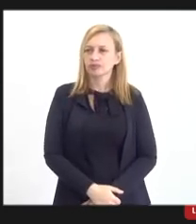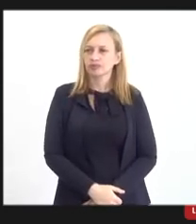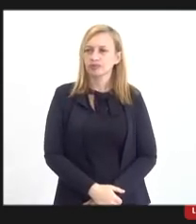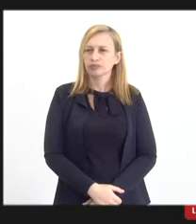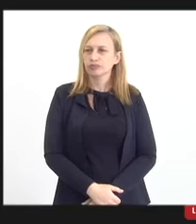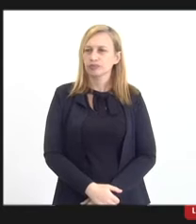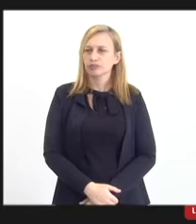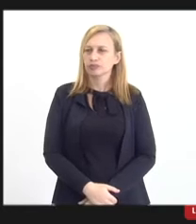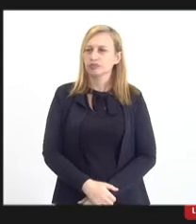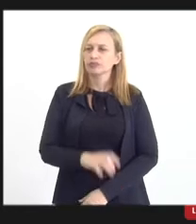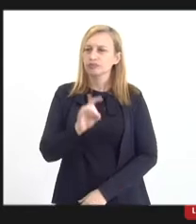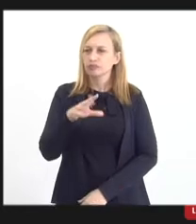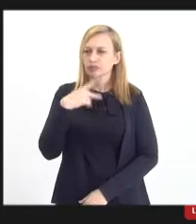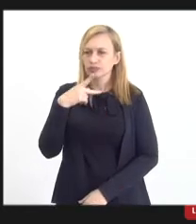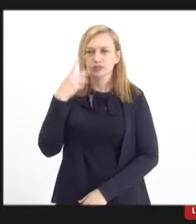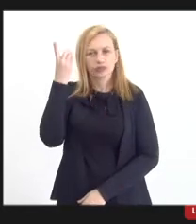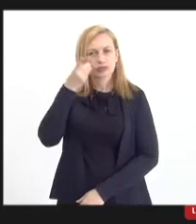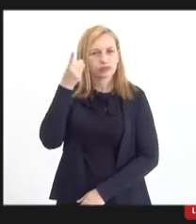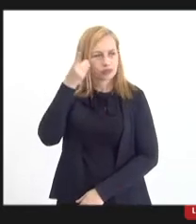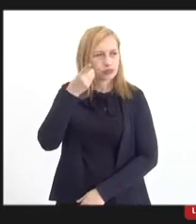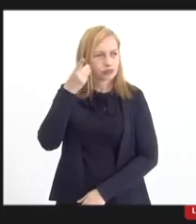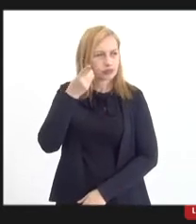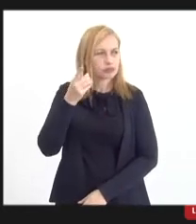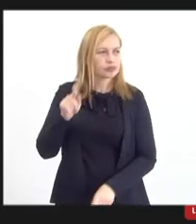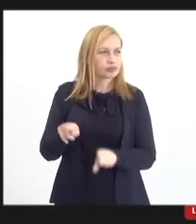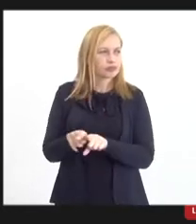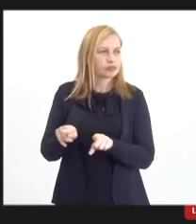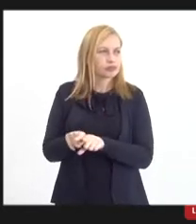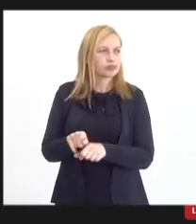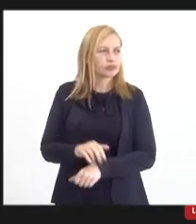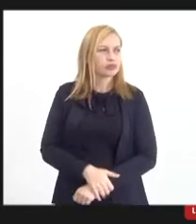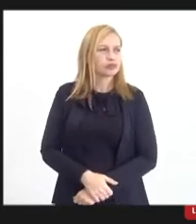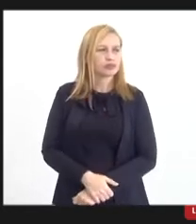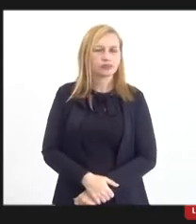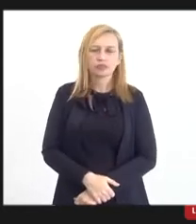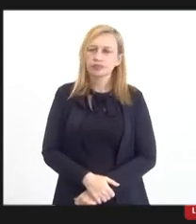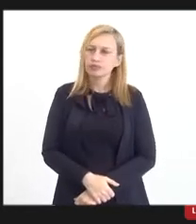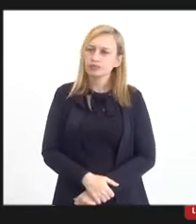Só para colaborar com o que dito,